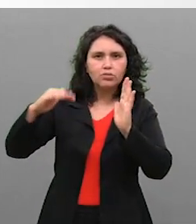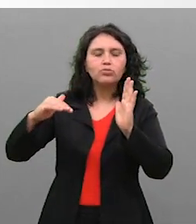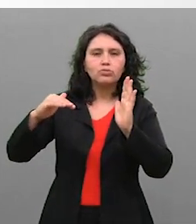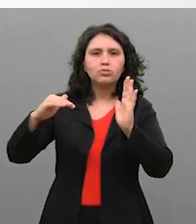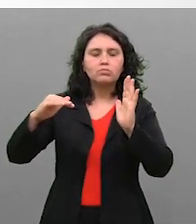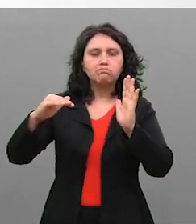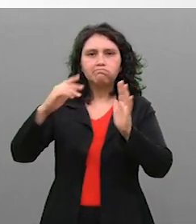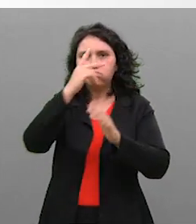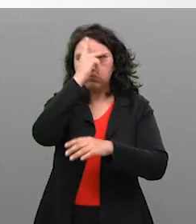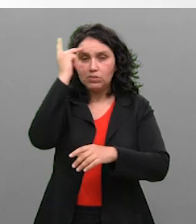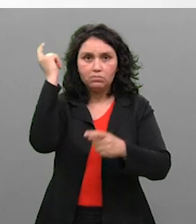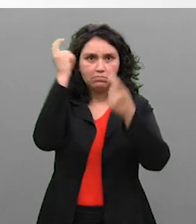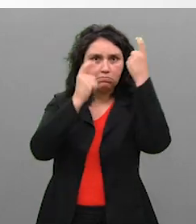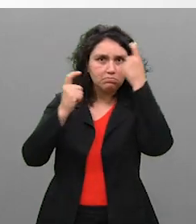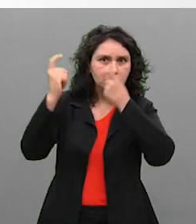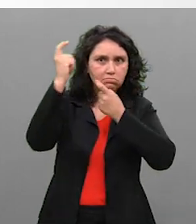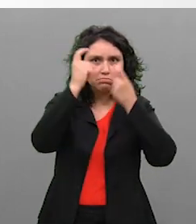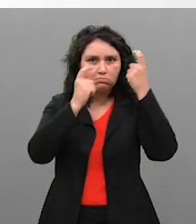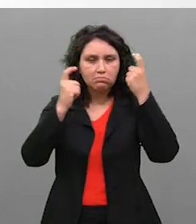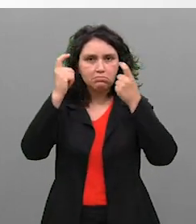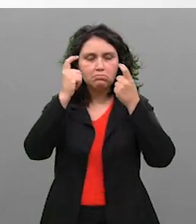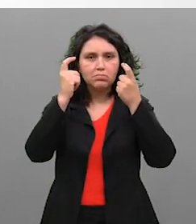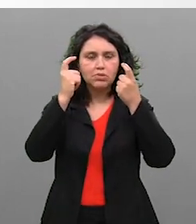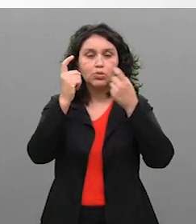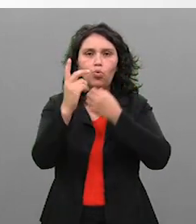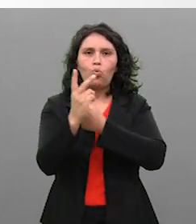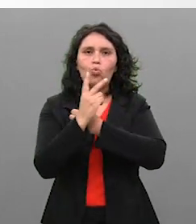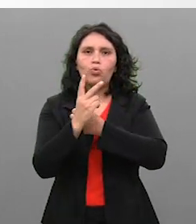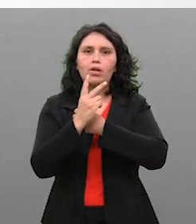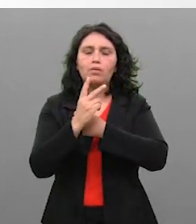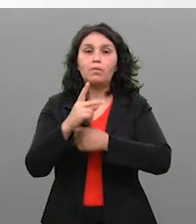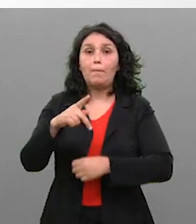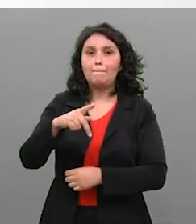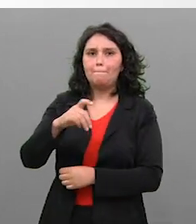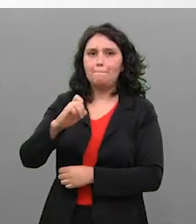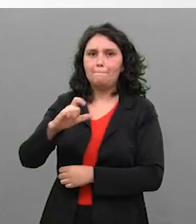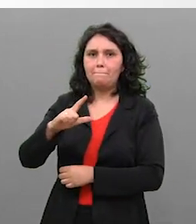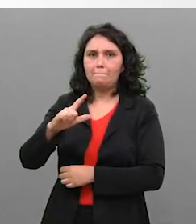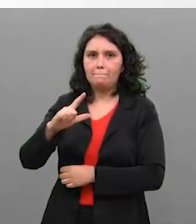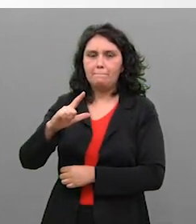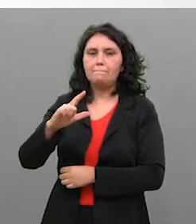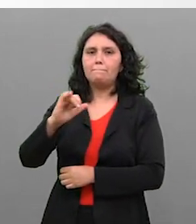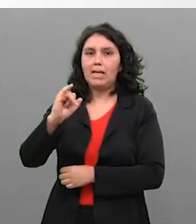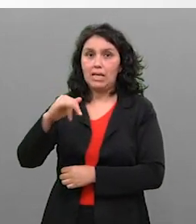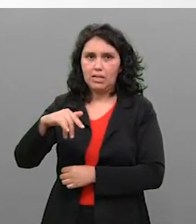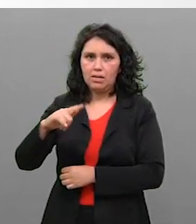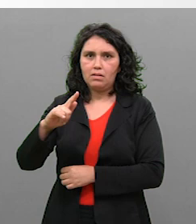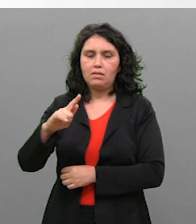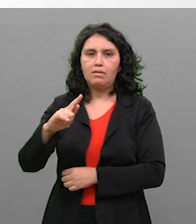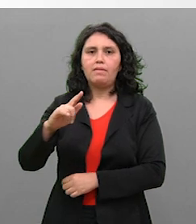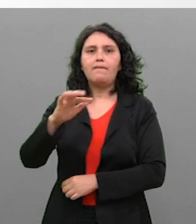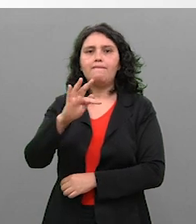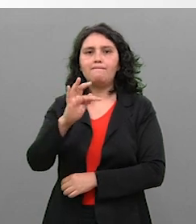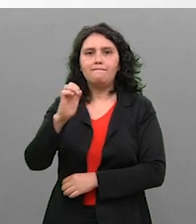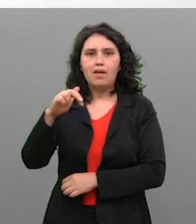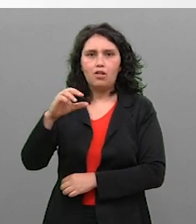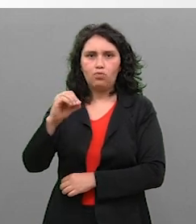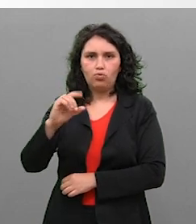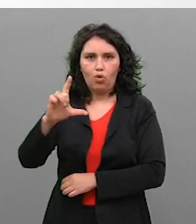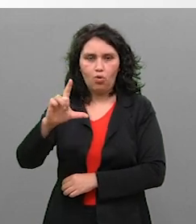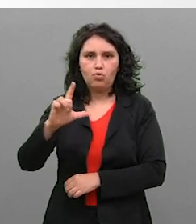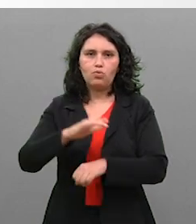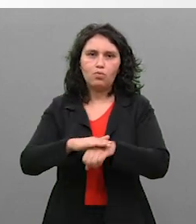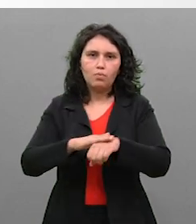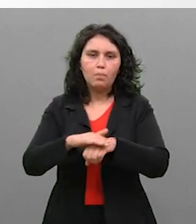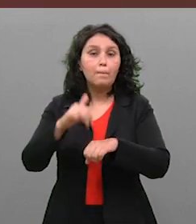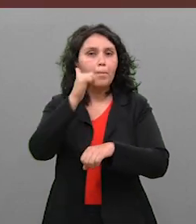riscos do peeling de fenol. Esse é o tema do Saúde e Bem-Estar de hoje e eu converso com a médica dermatologista doutora Débora